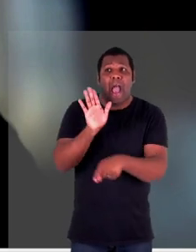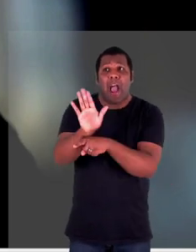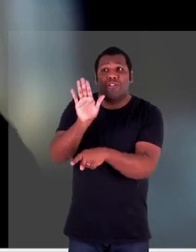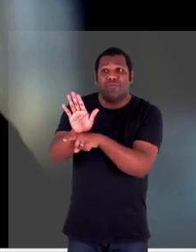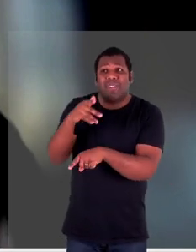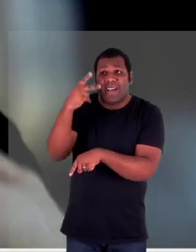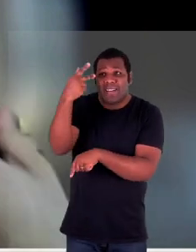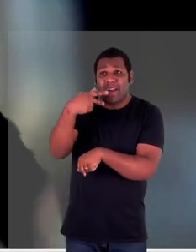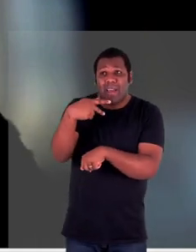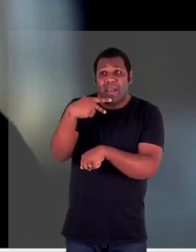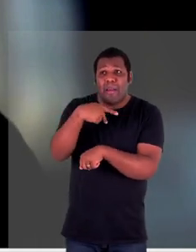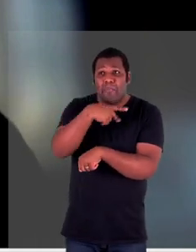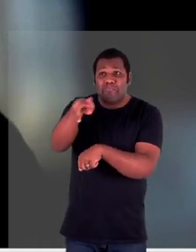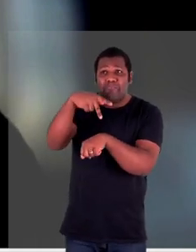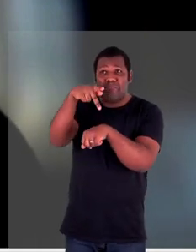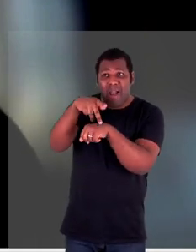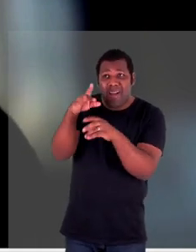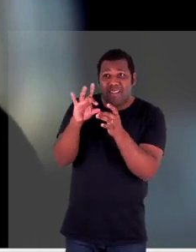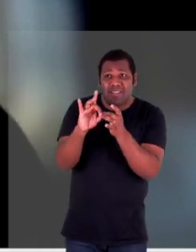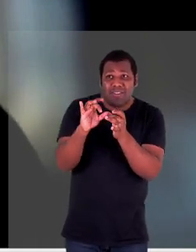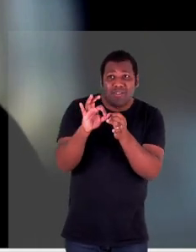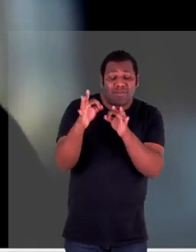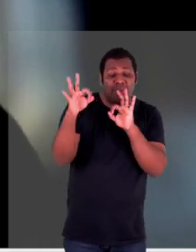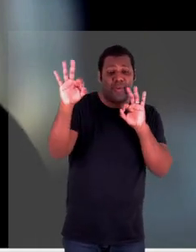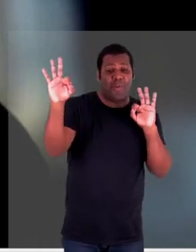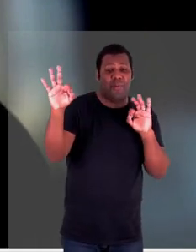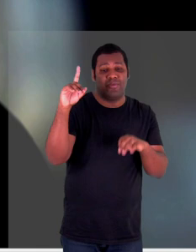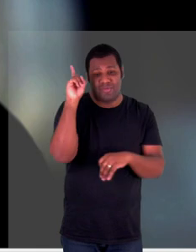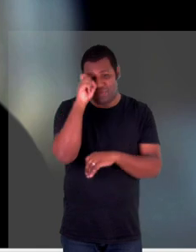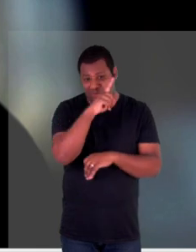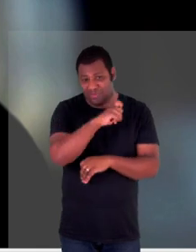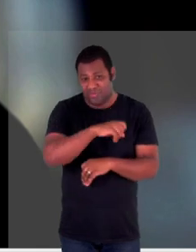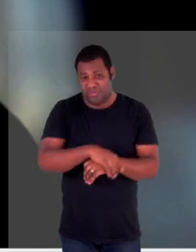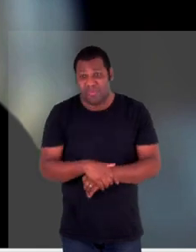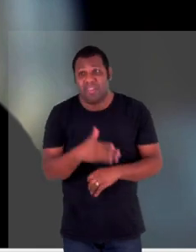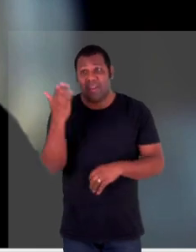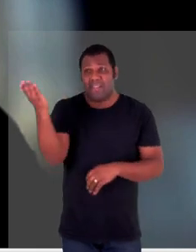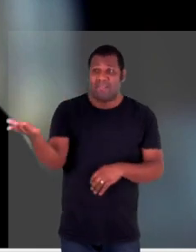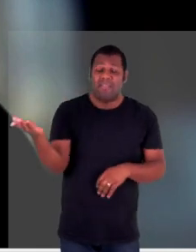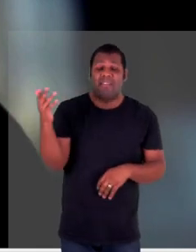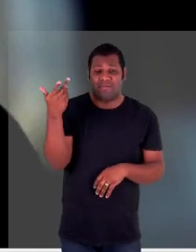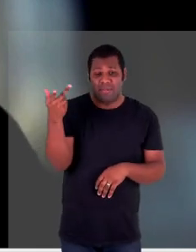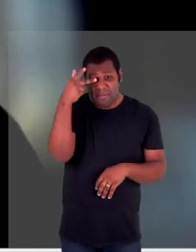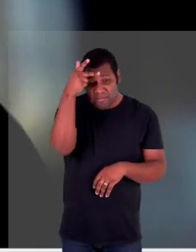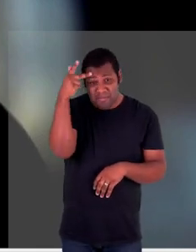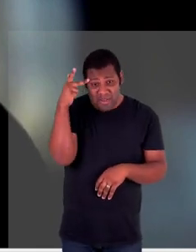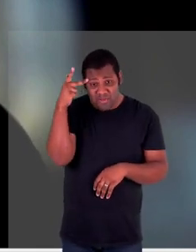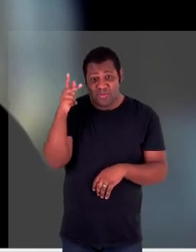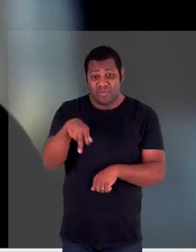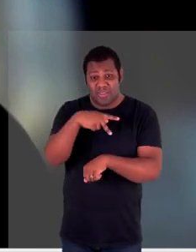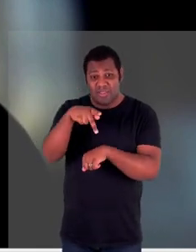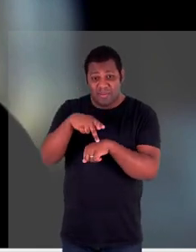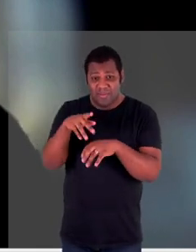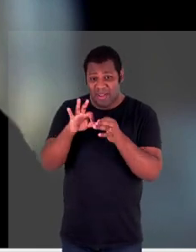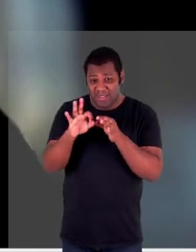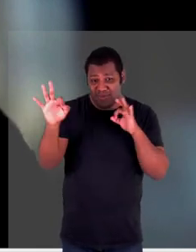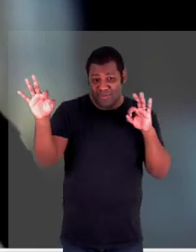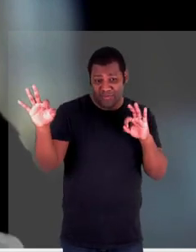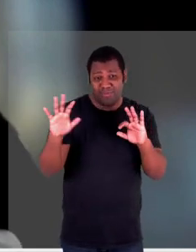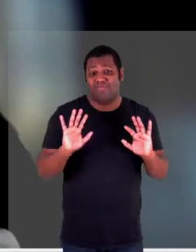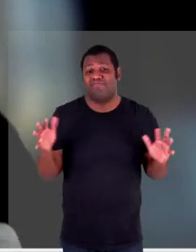isolada mesmo com os mecanismos que a gente tem ou que vão ser desenvolvidos para que essa pessoa seja acolhida